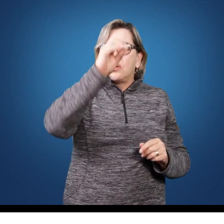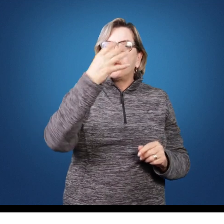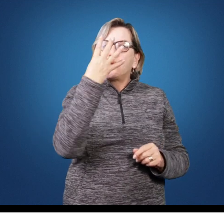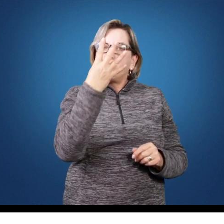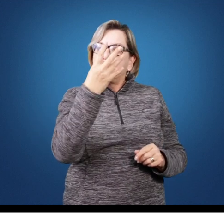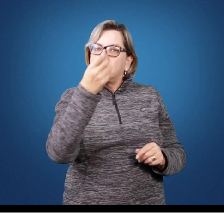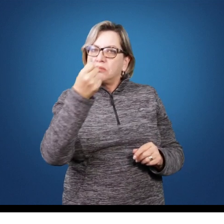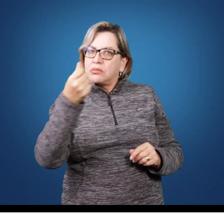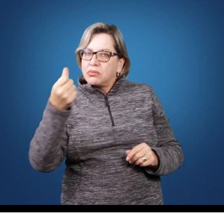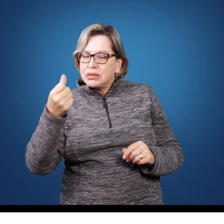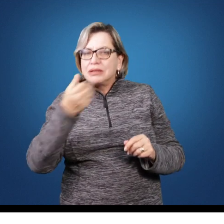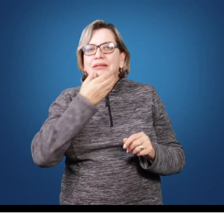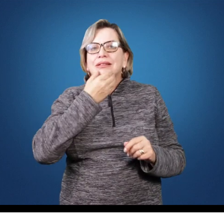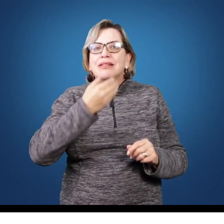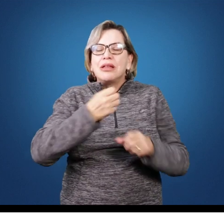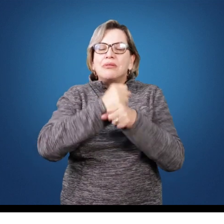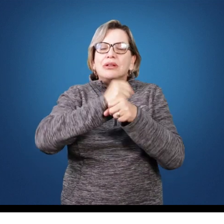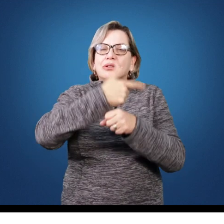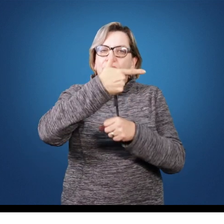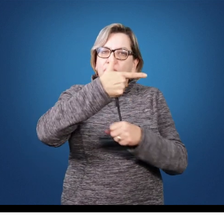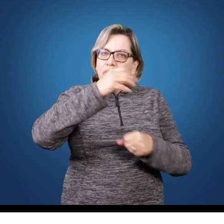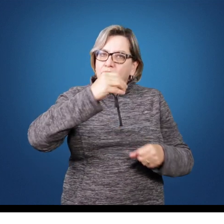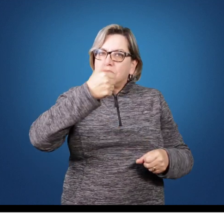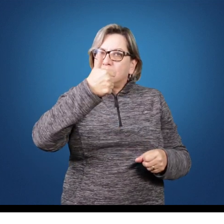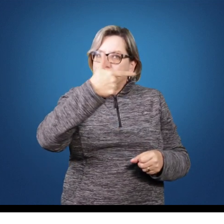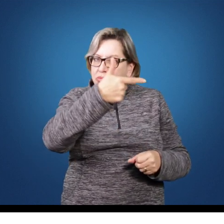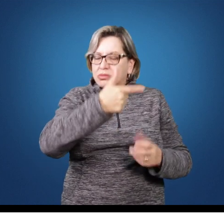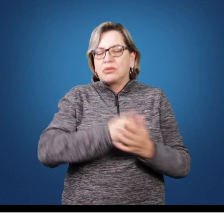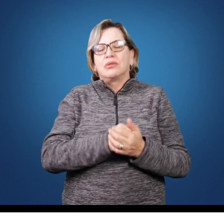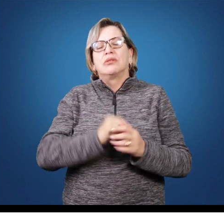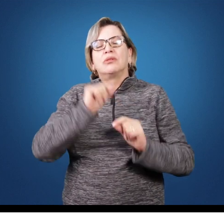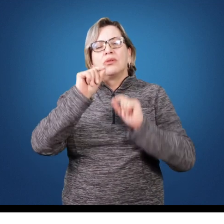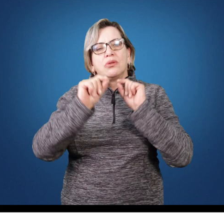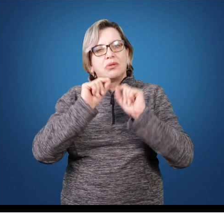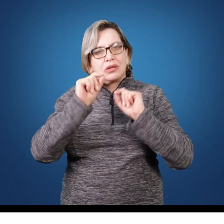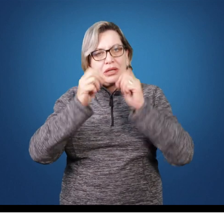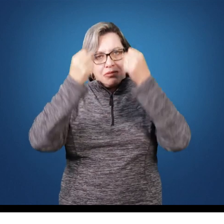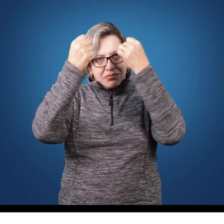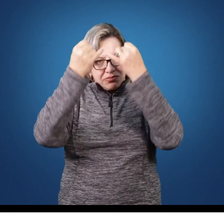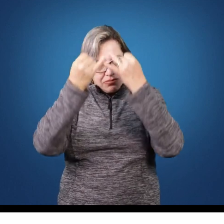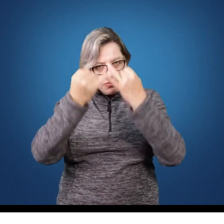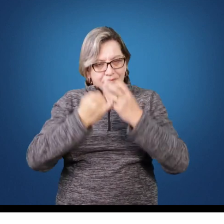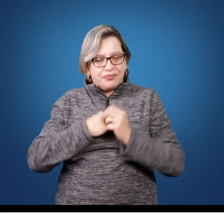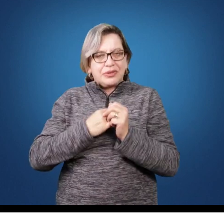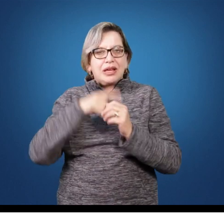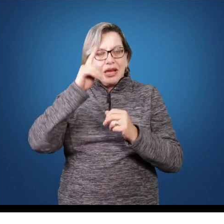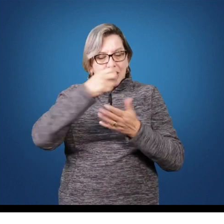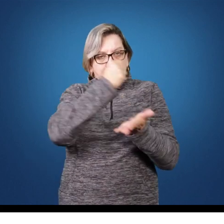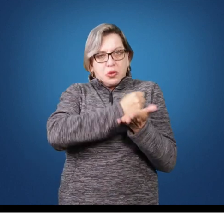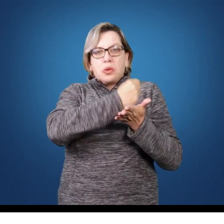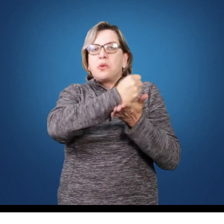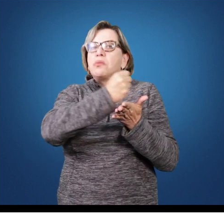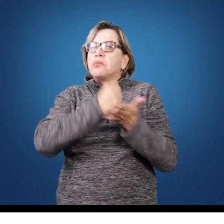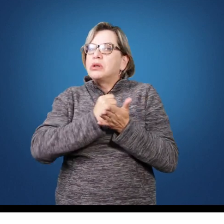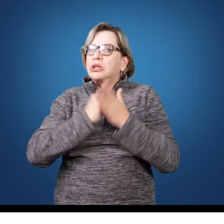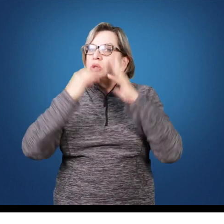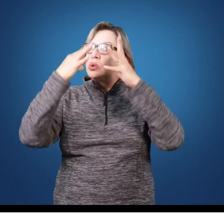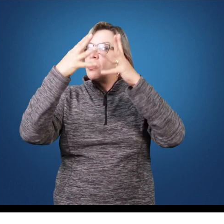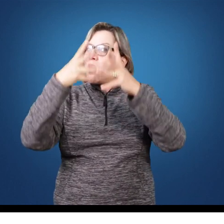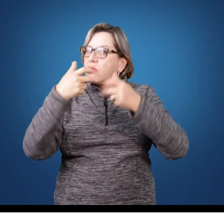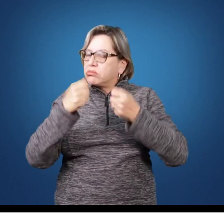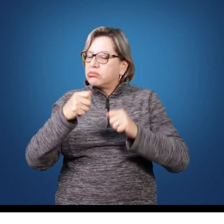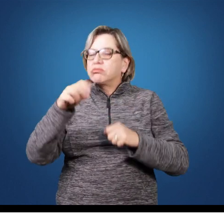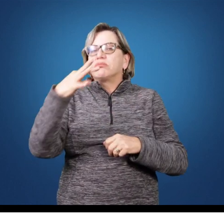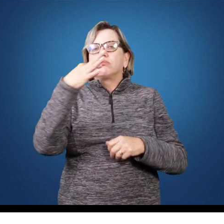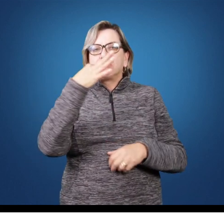O que que essa resolução estabelece? Ele é um documento que todos devemos ler